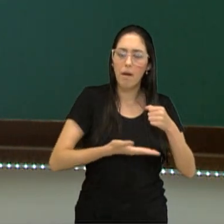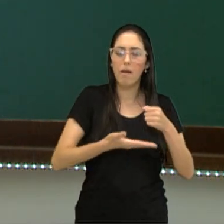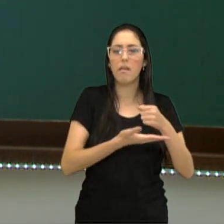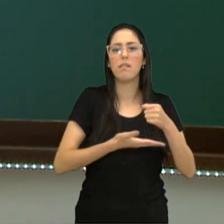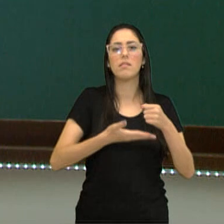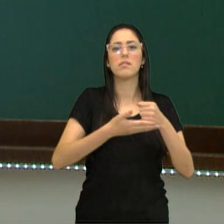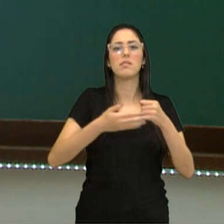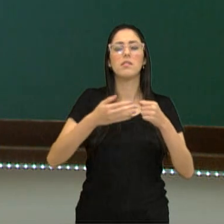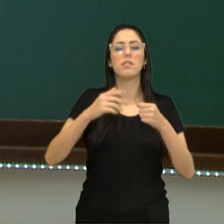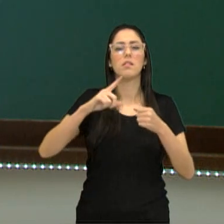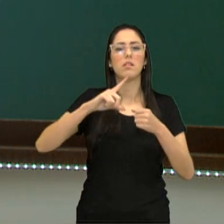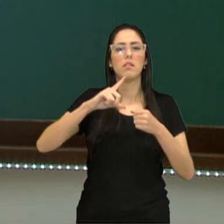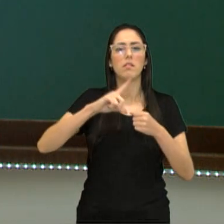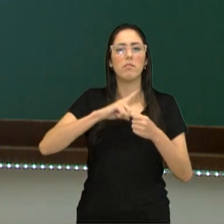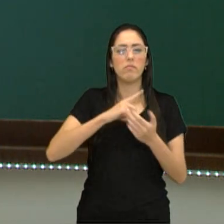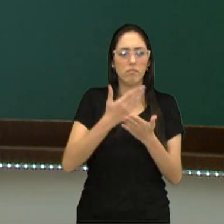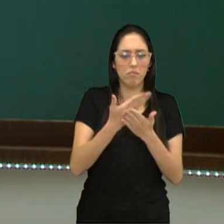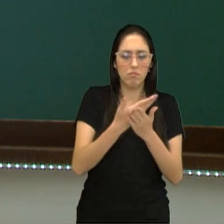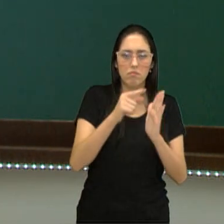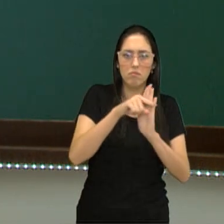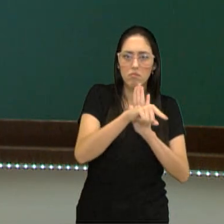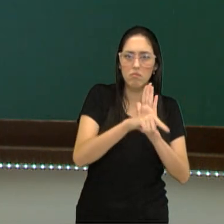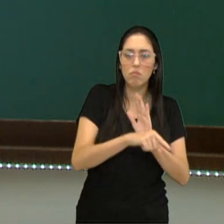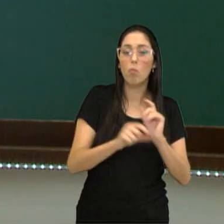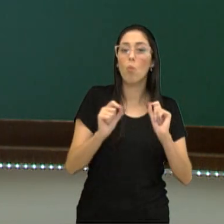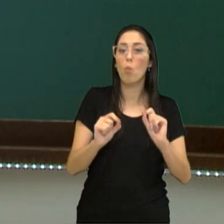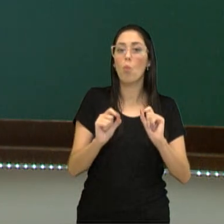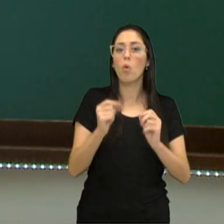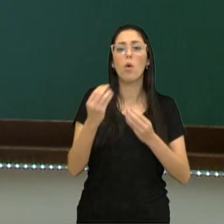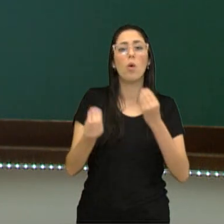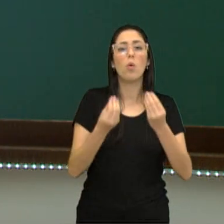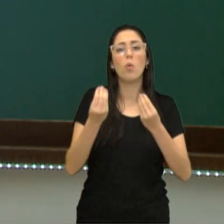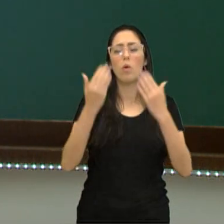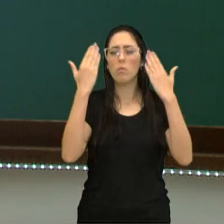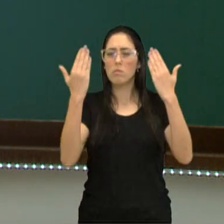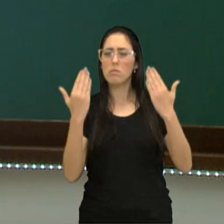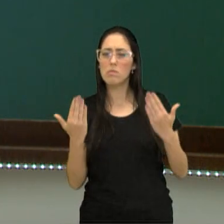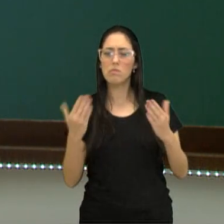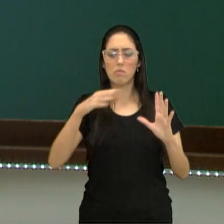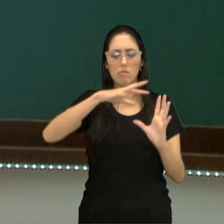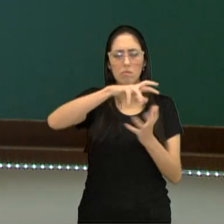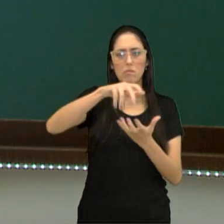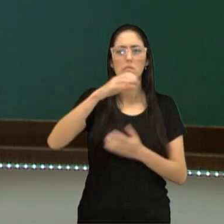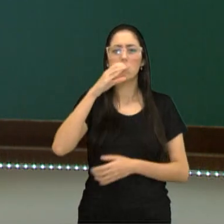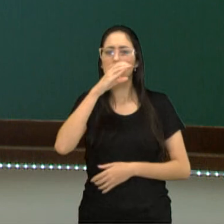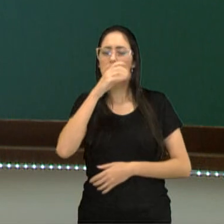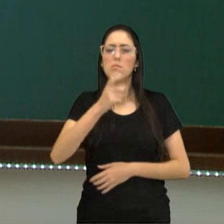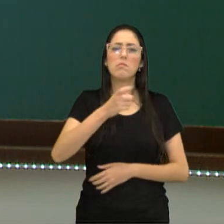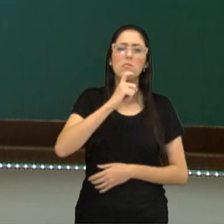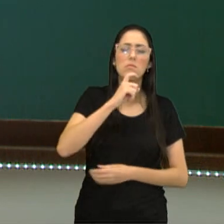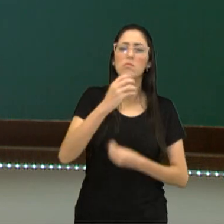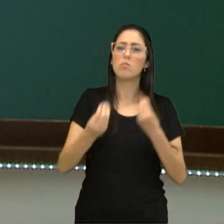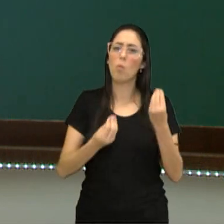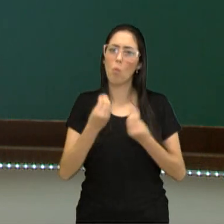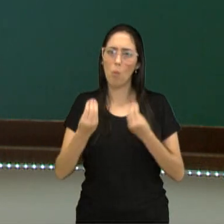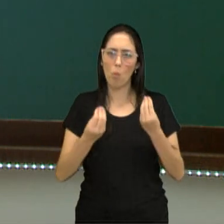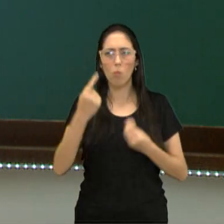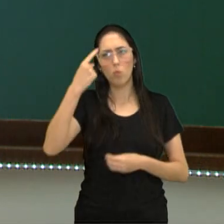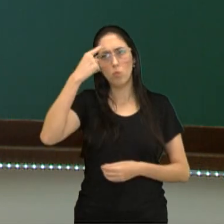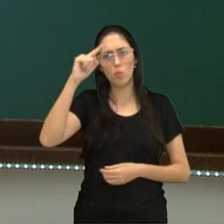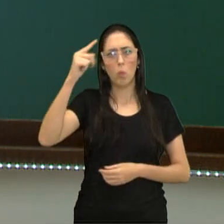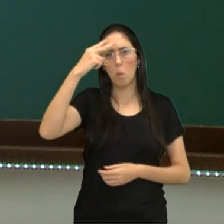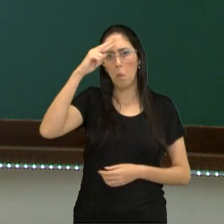estações meteorológicas, para realizar uma análise de como estará a atmosfera dentro de um, dois ou três dias, em